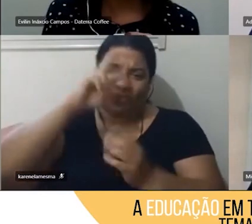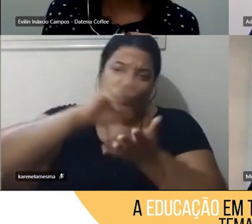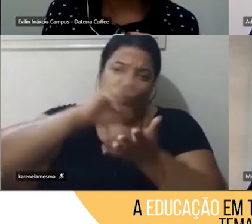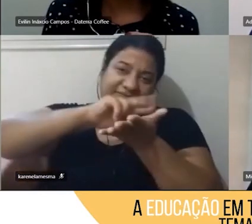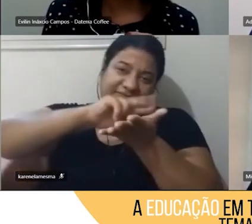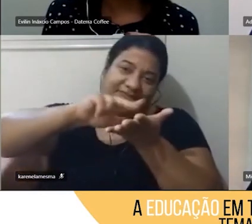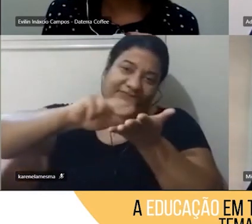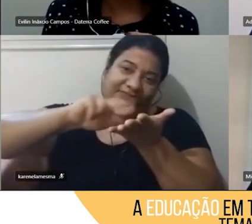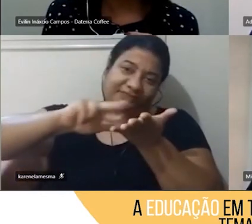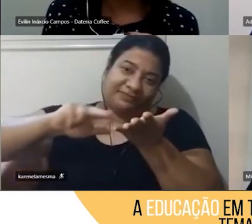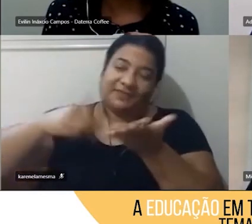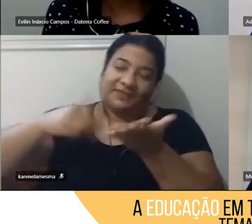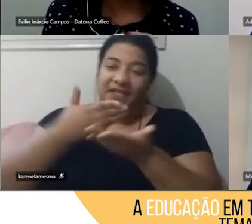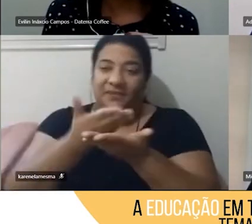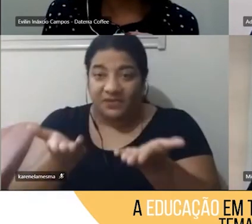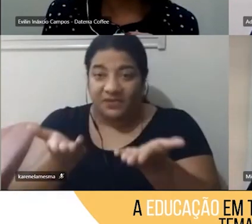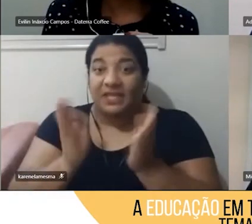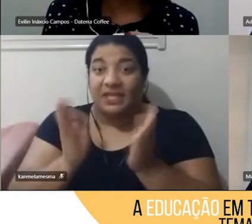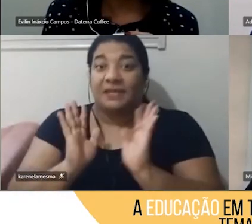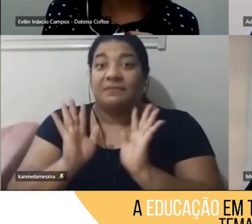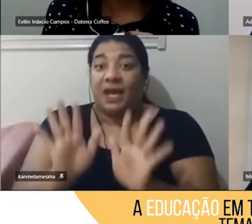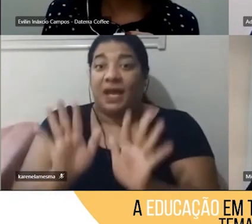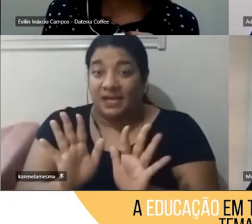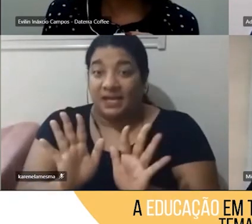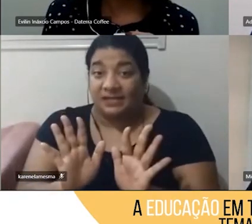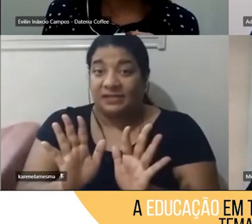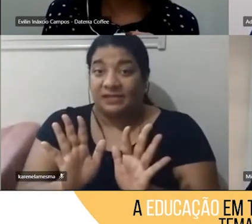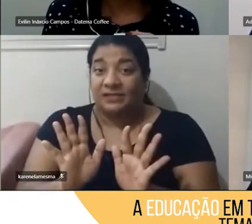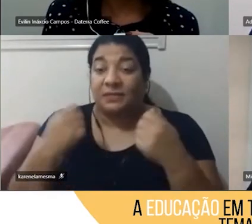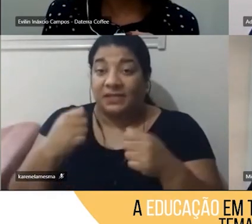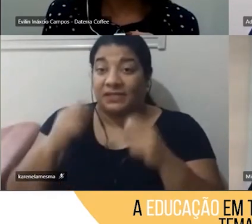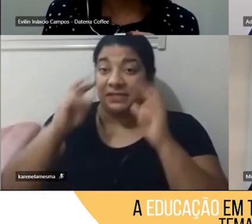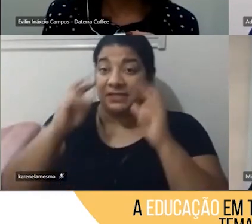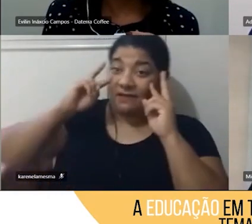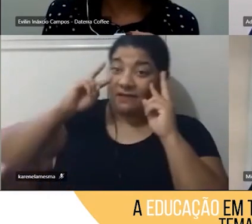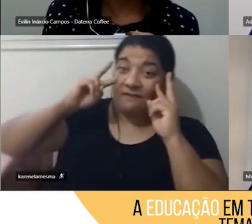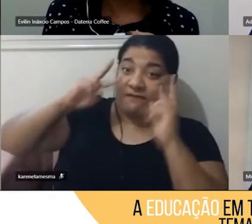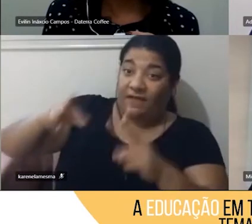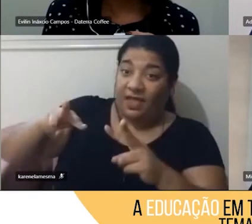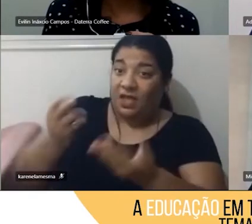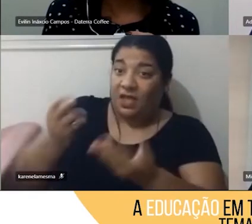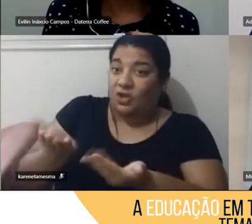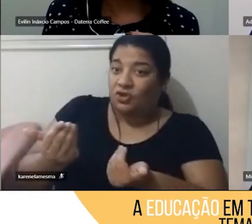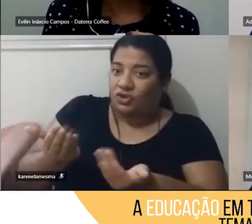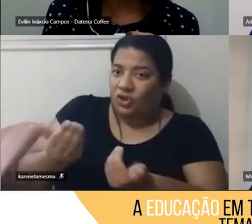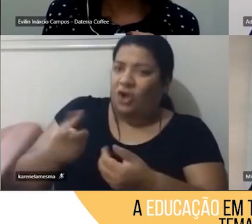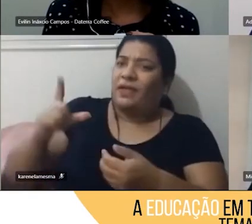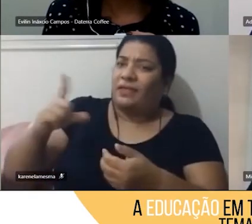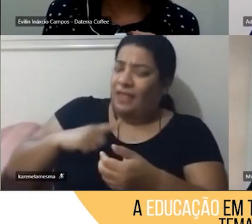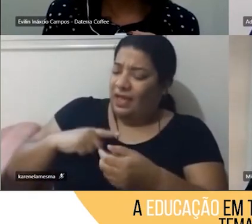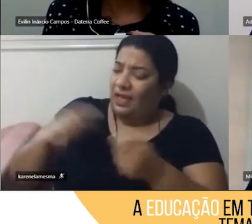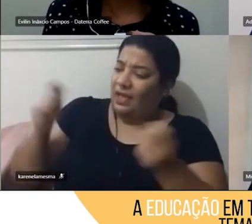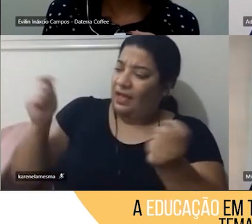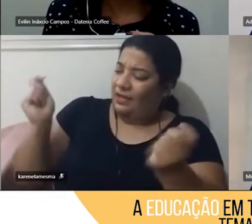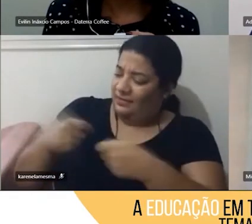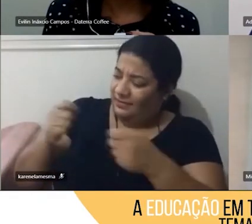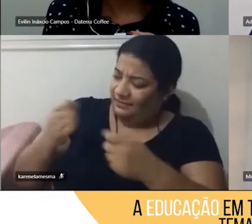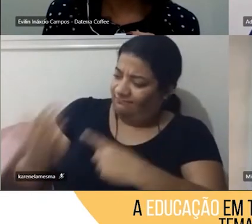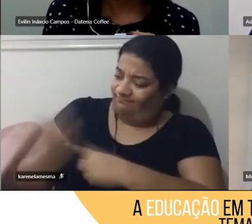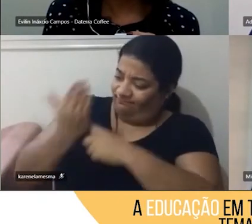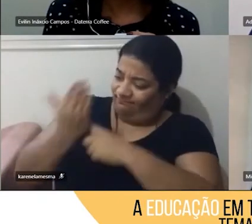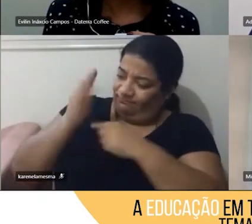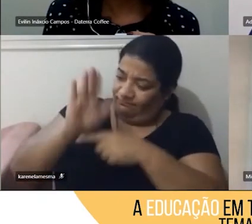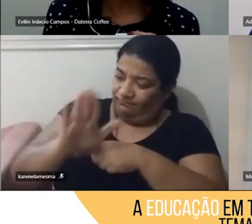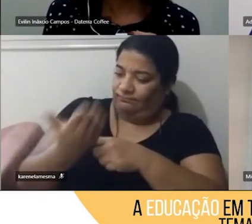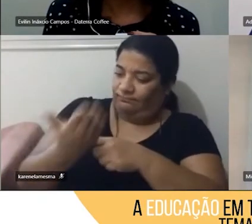vocês, mas, olhar para eles como uma potência de colaboração dentro desse espaço é